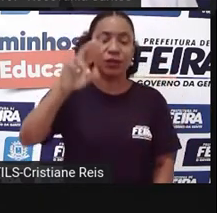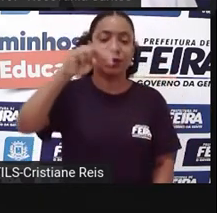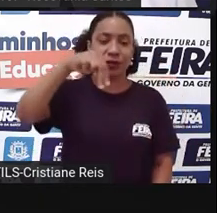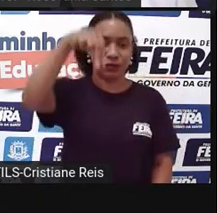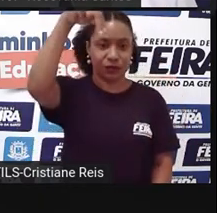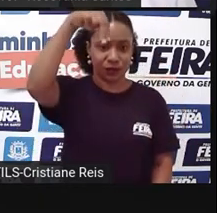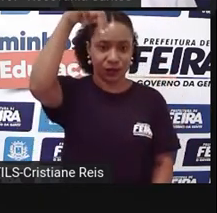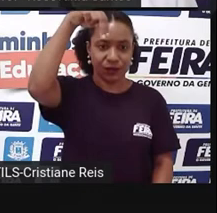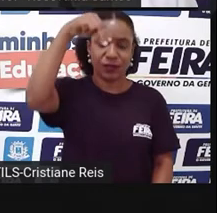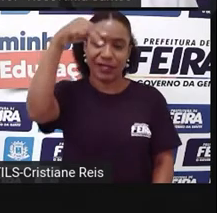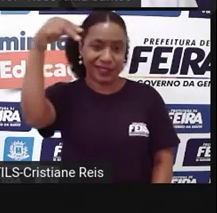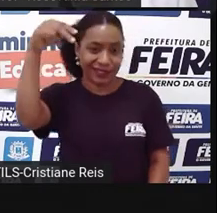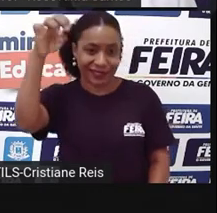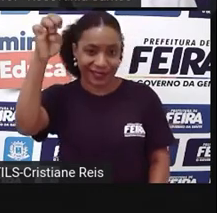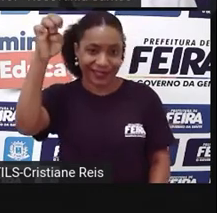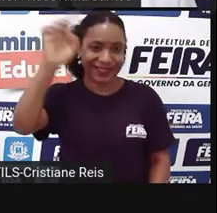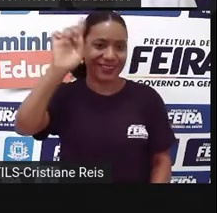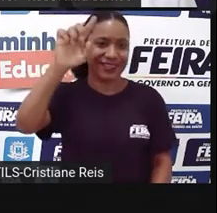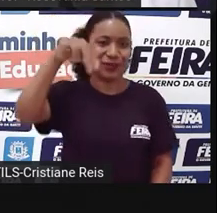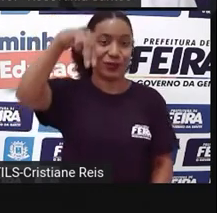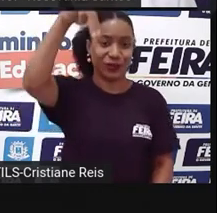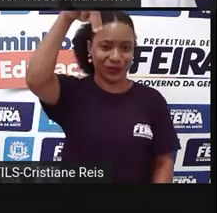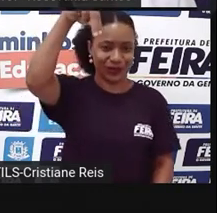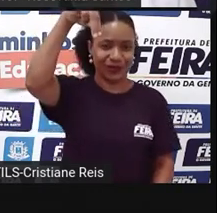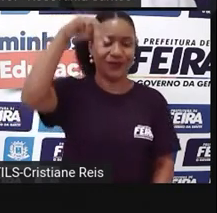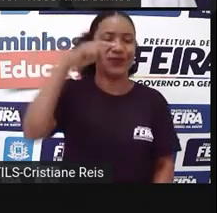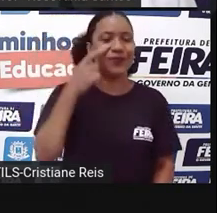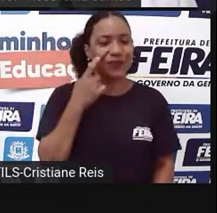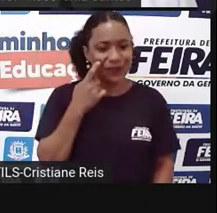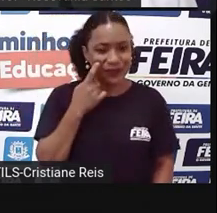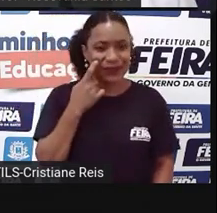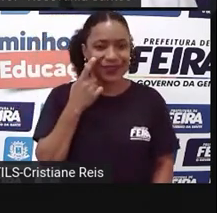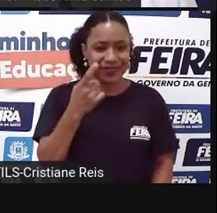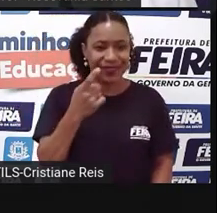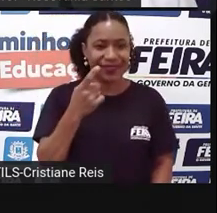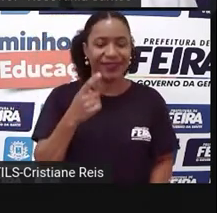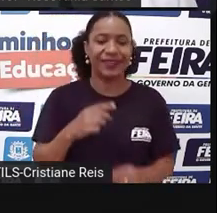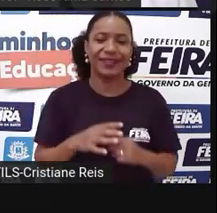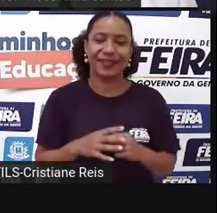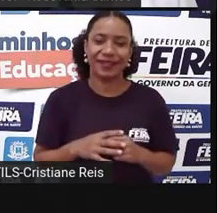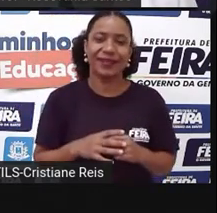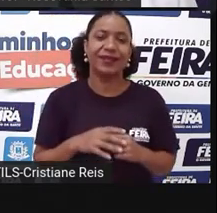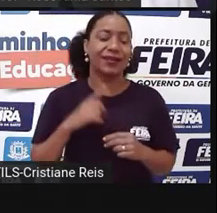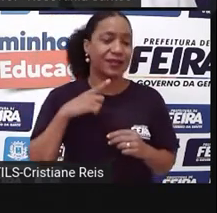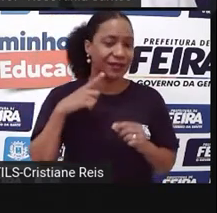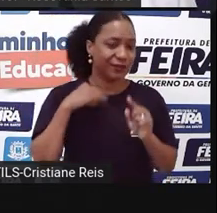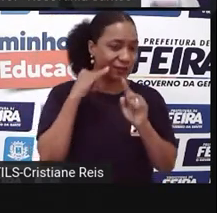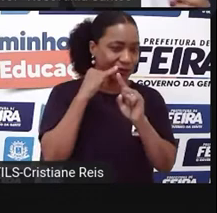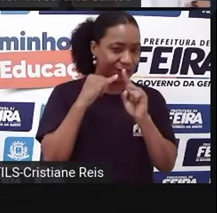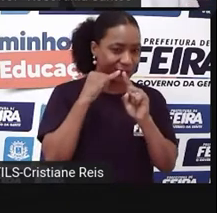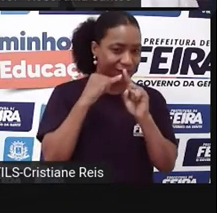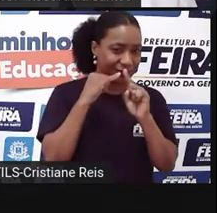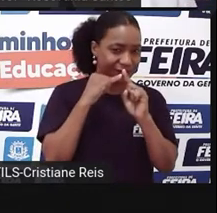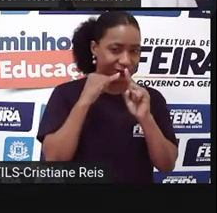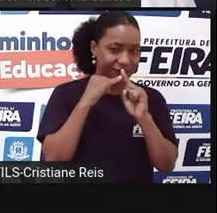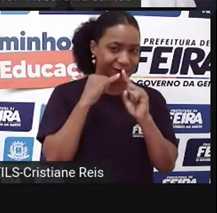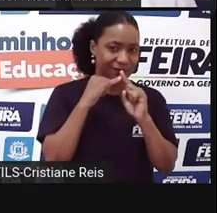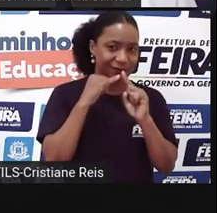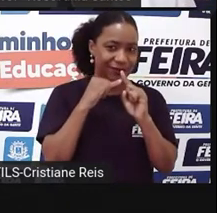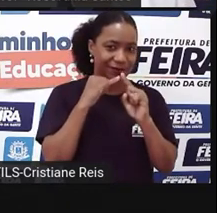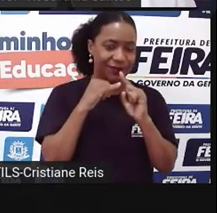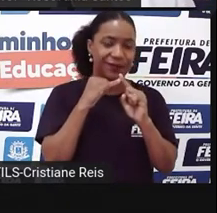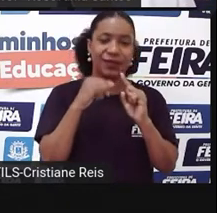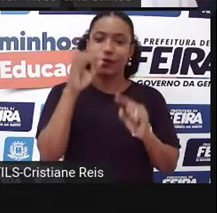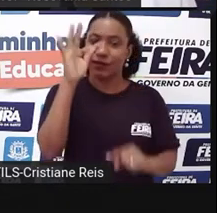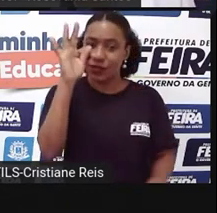me desculpem. Todos os estados da região Norte e um pedacinho, né, bem pequenininho de